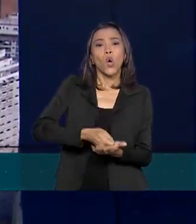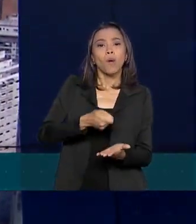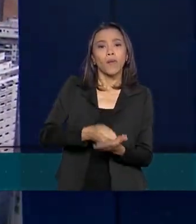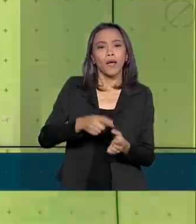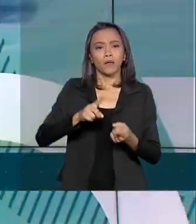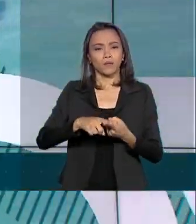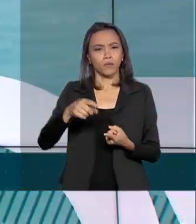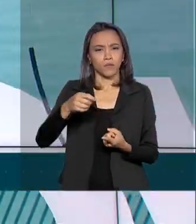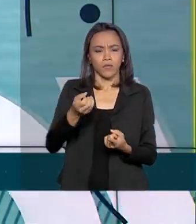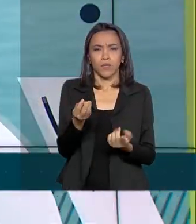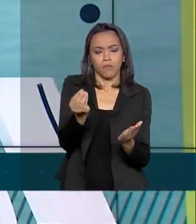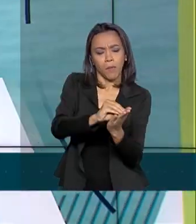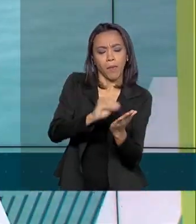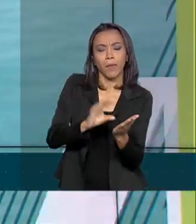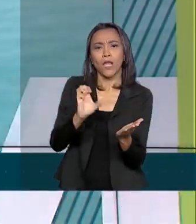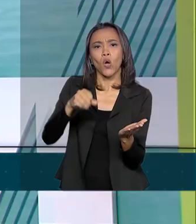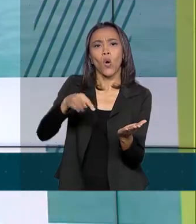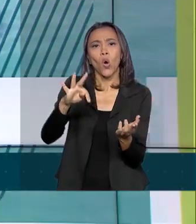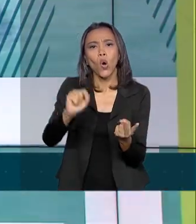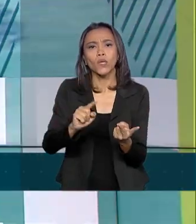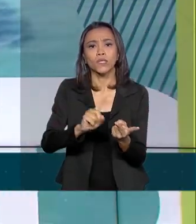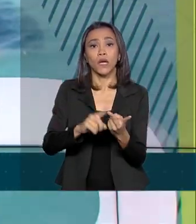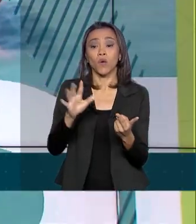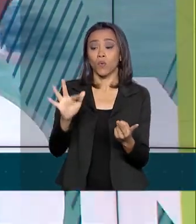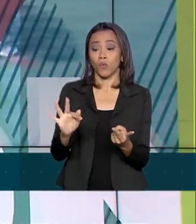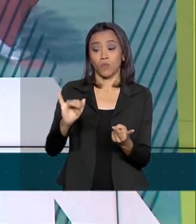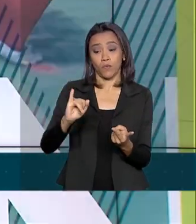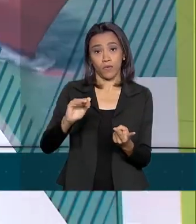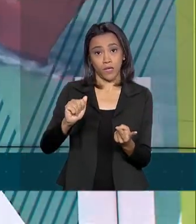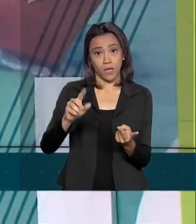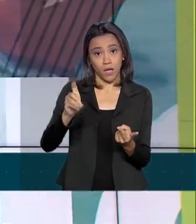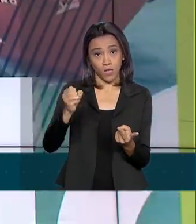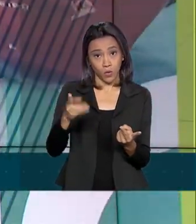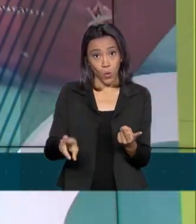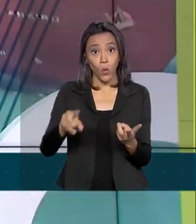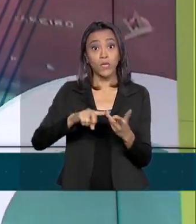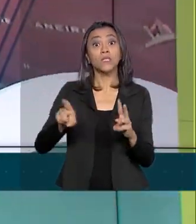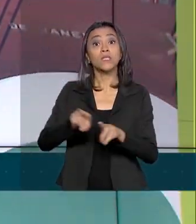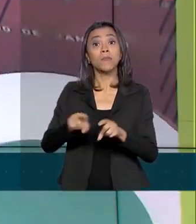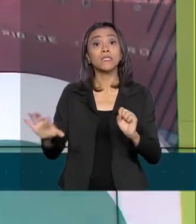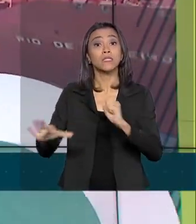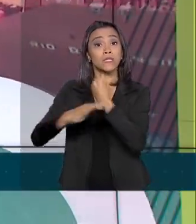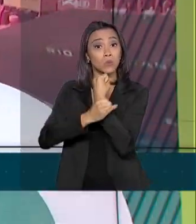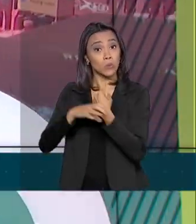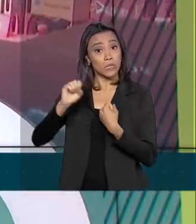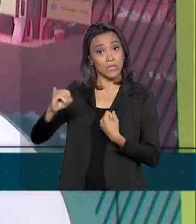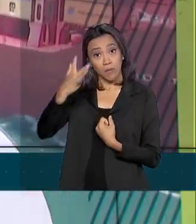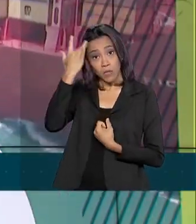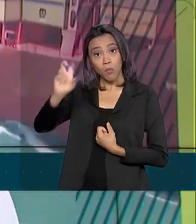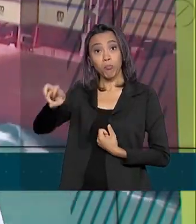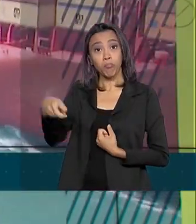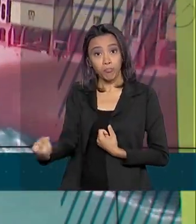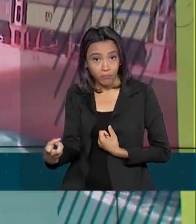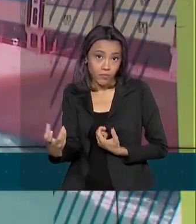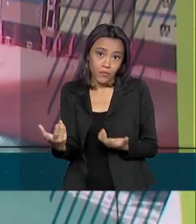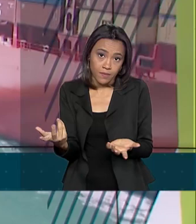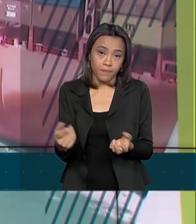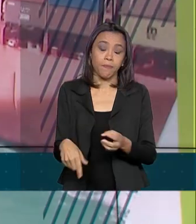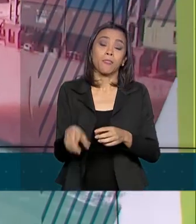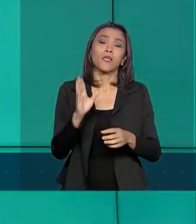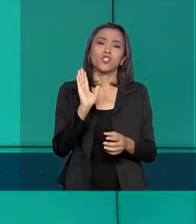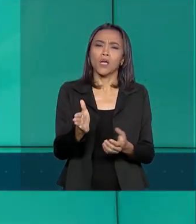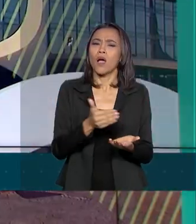dados bancários, do fiador e do seguro para pagamento da dívida em caso de morte. O prazo para fazer a complementação